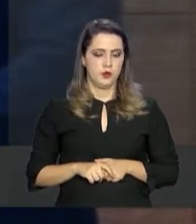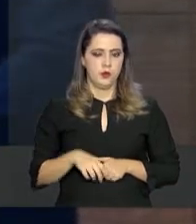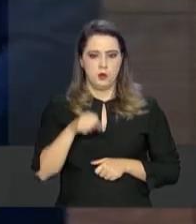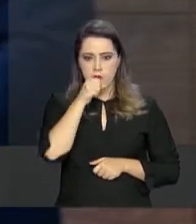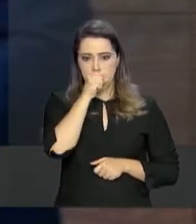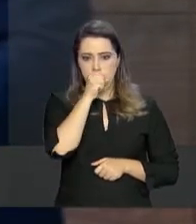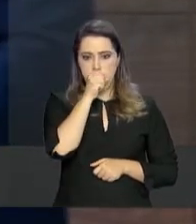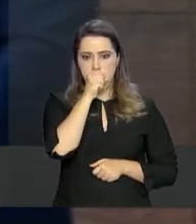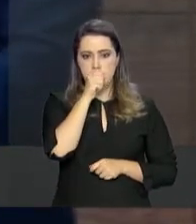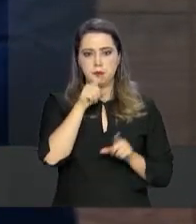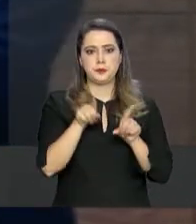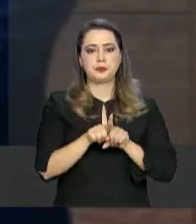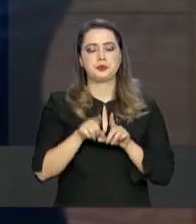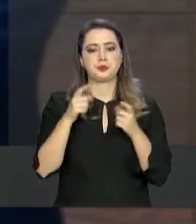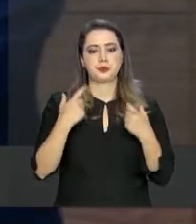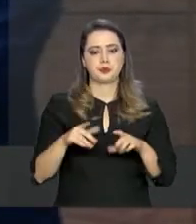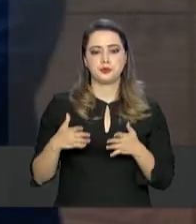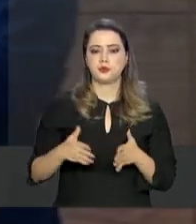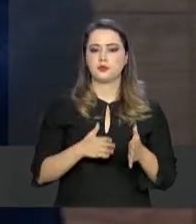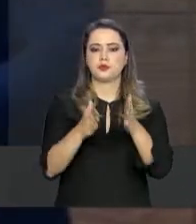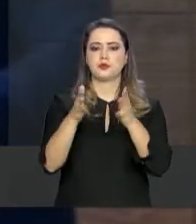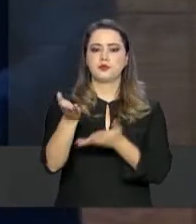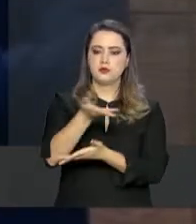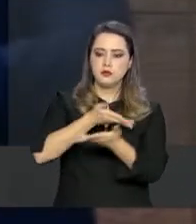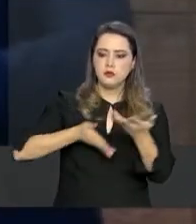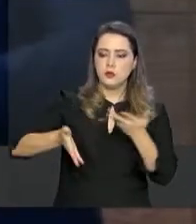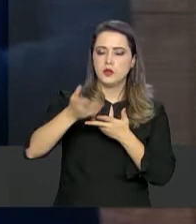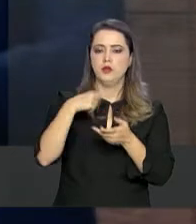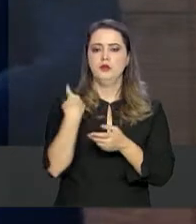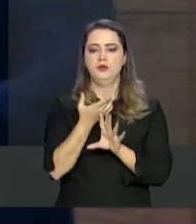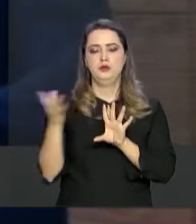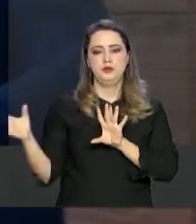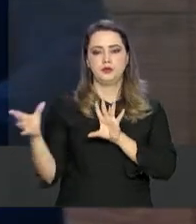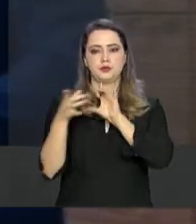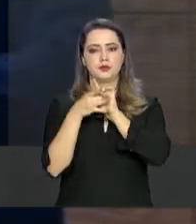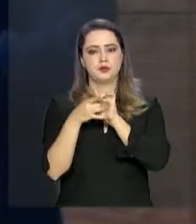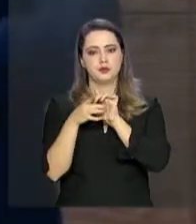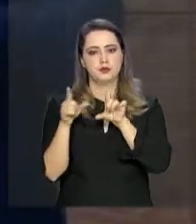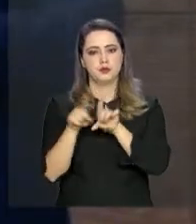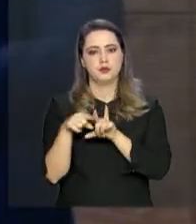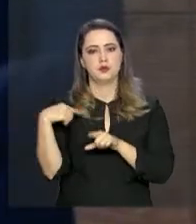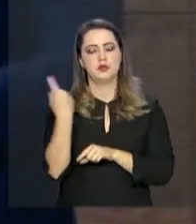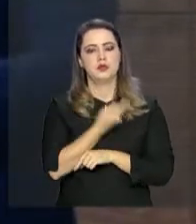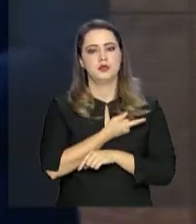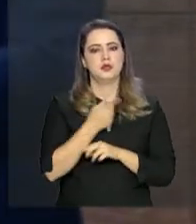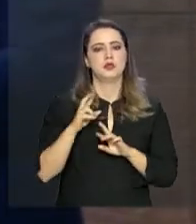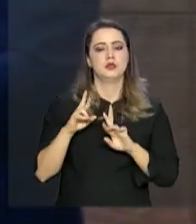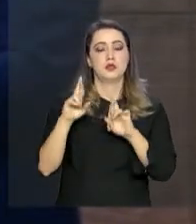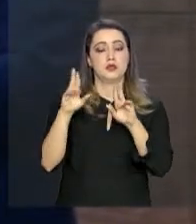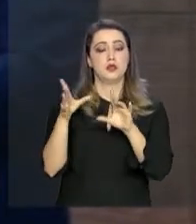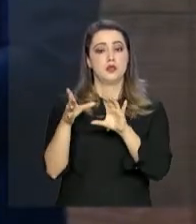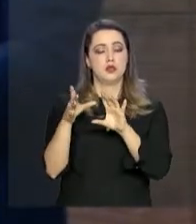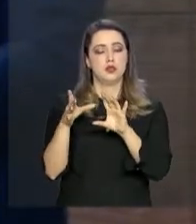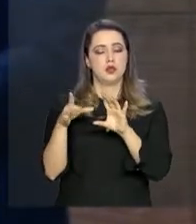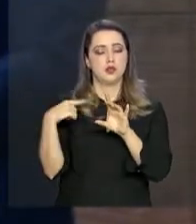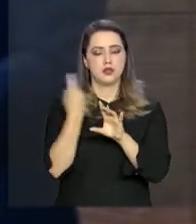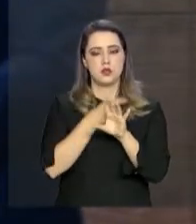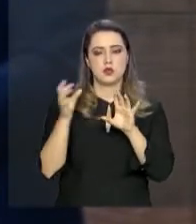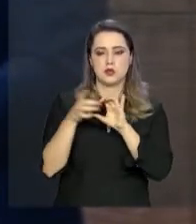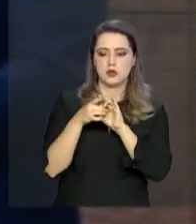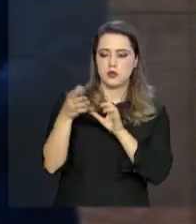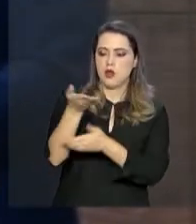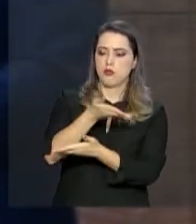coisa que não seja a intensificação dos nossos contactos, das nossas parcerias, das nossas